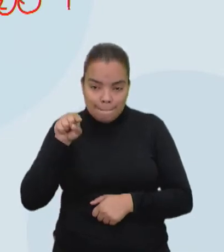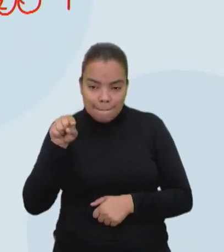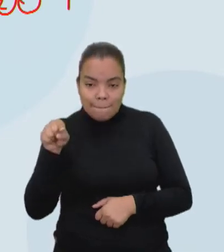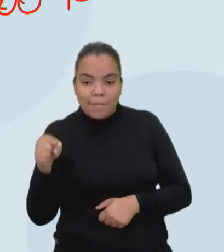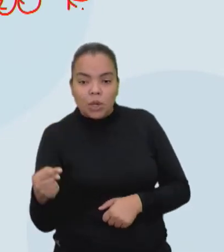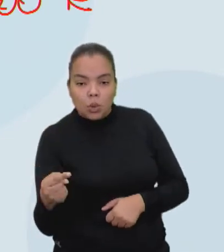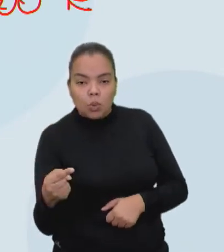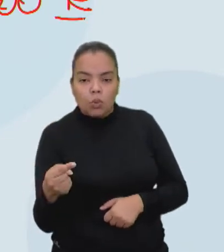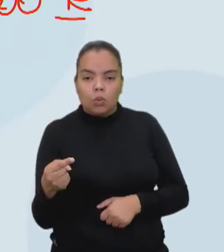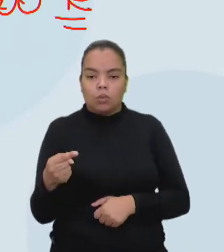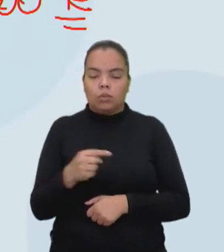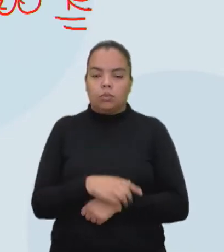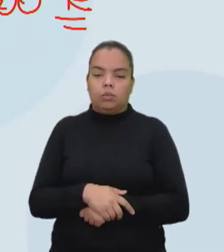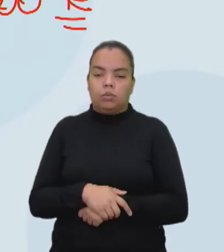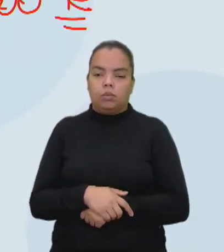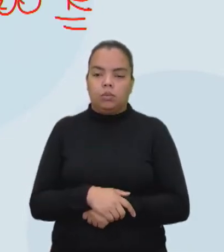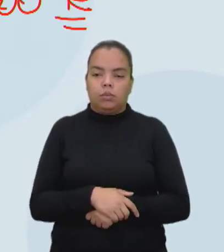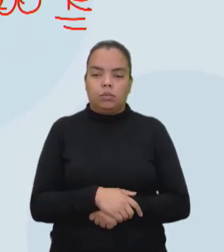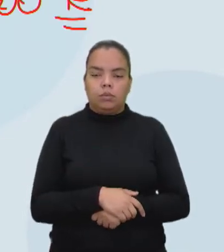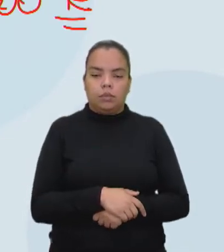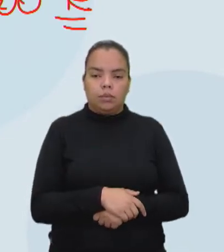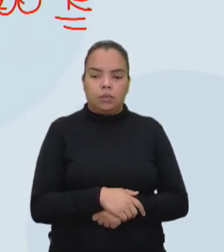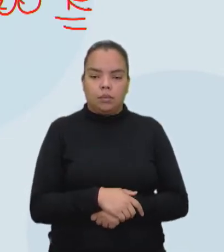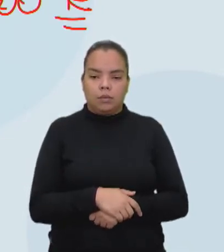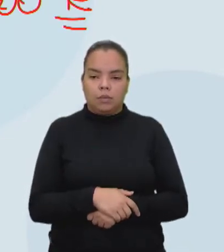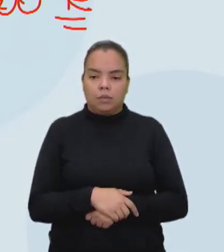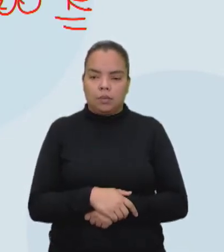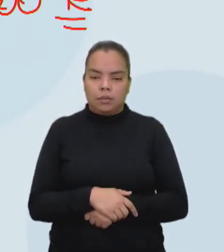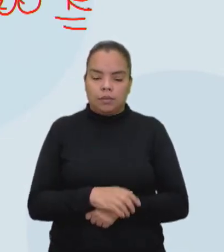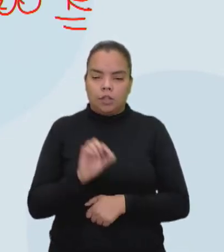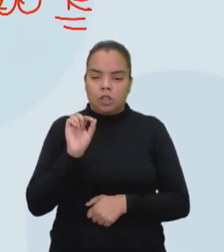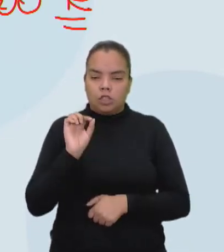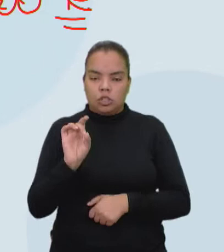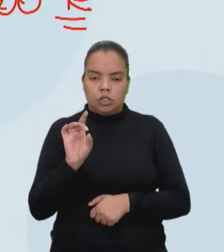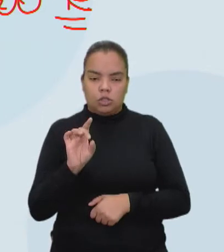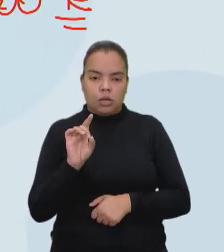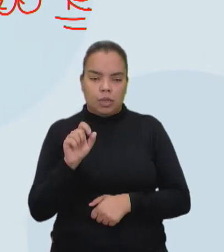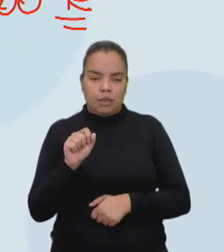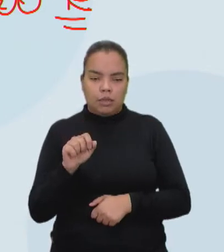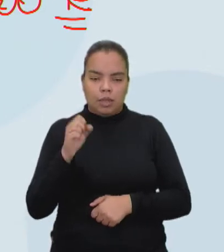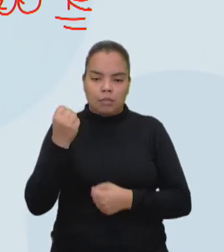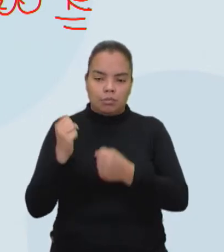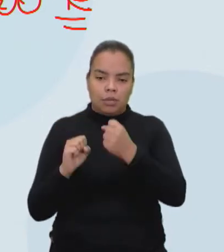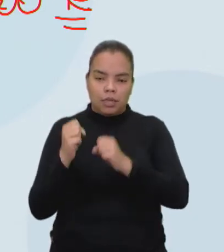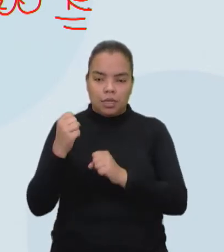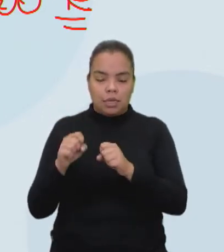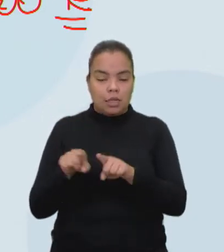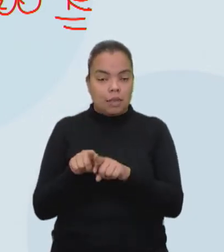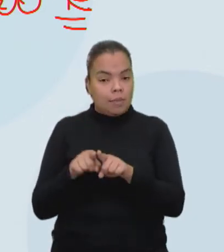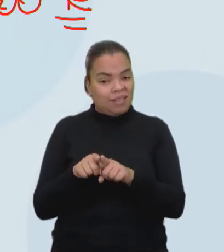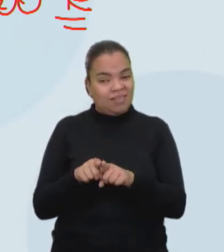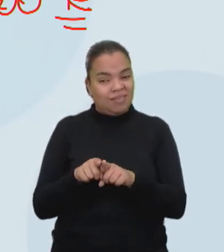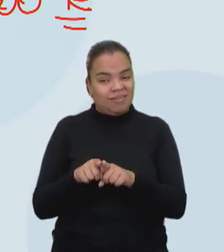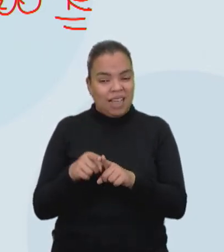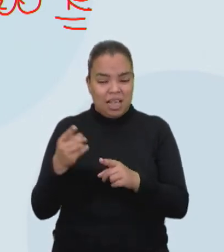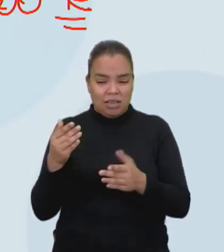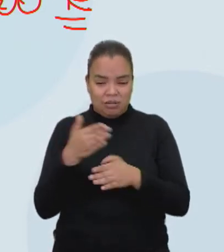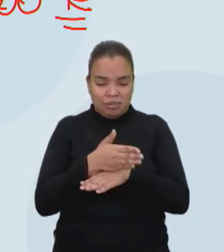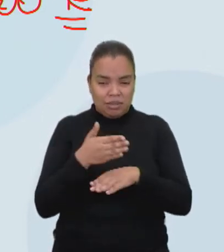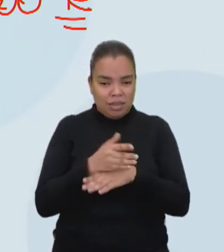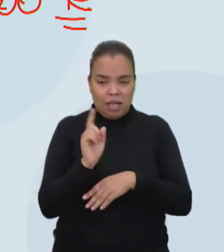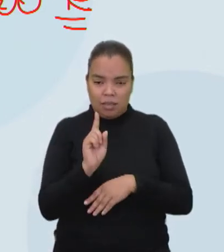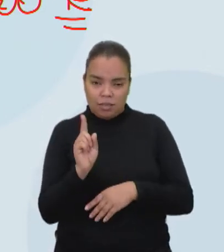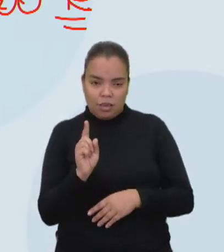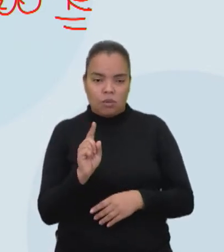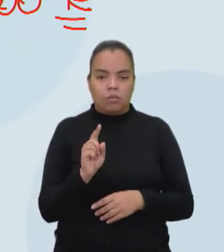o que entra. Mas só entra numa empresa? Claro que não. Então, também sai, a gente chama aí, nesse mundo